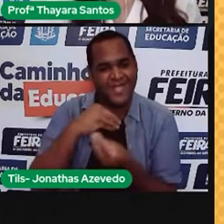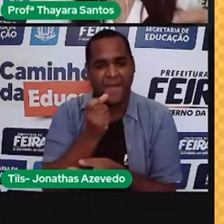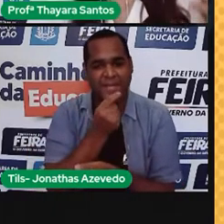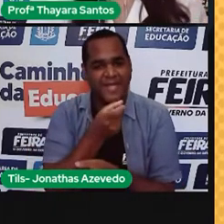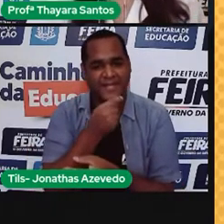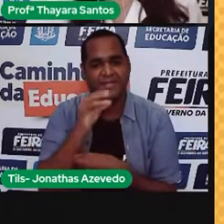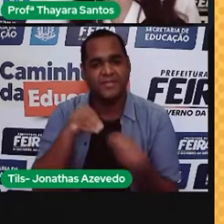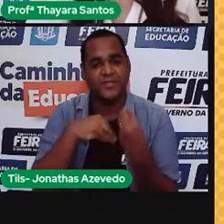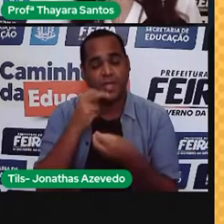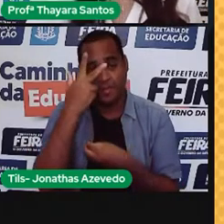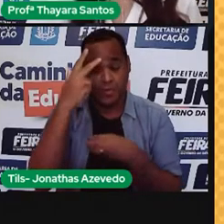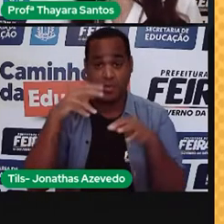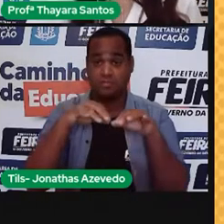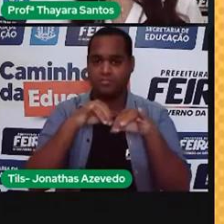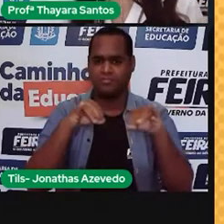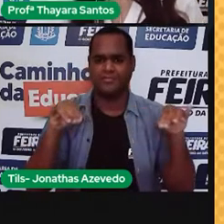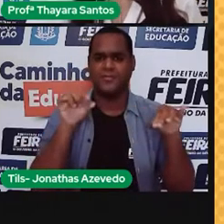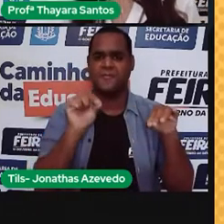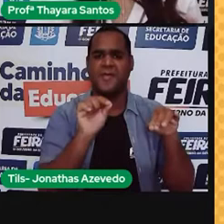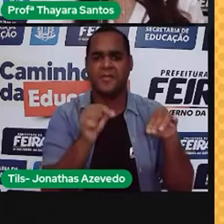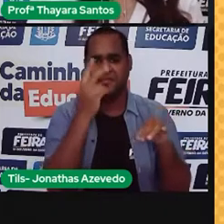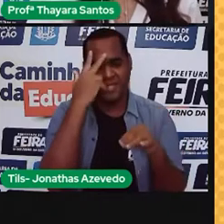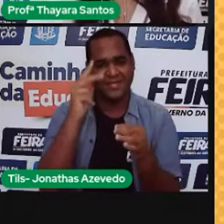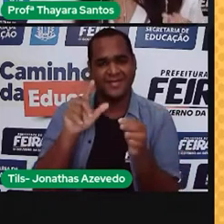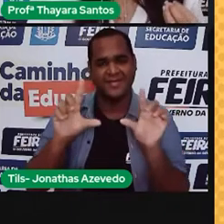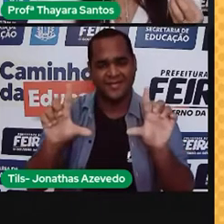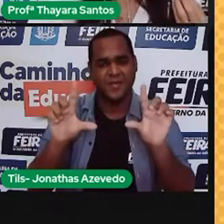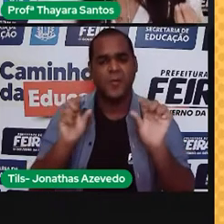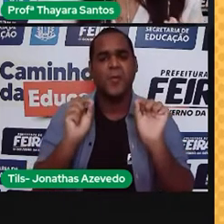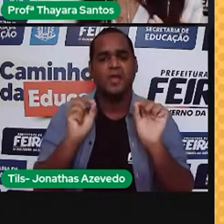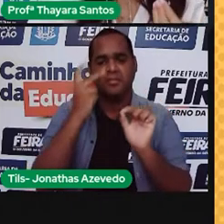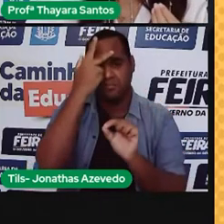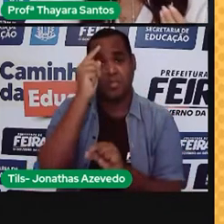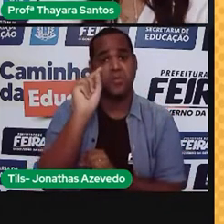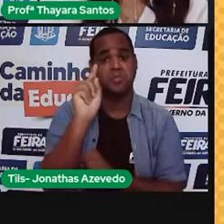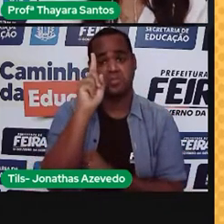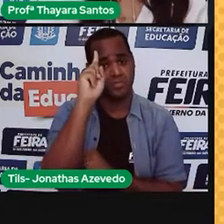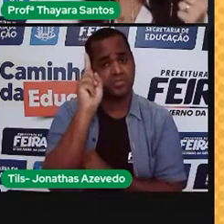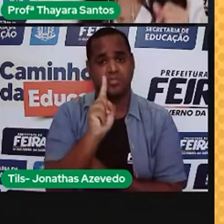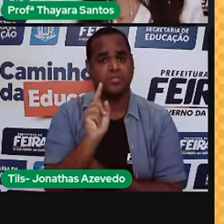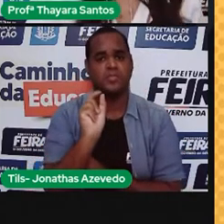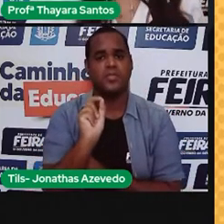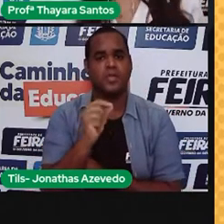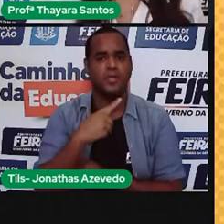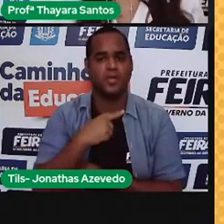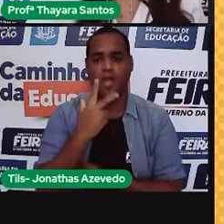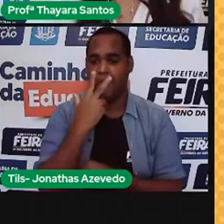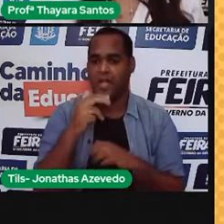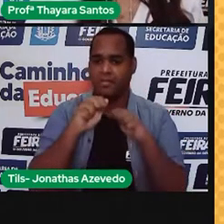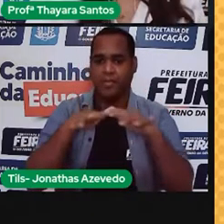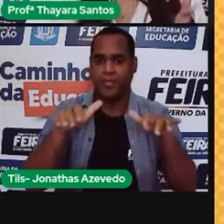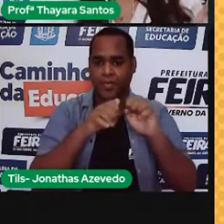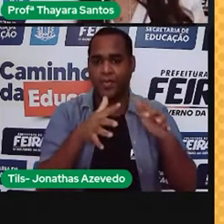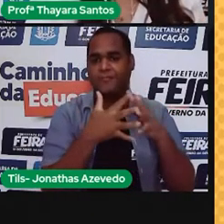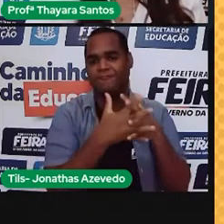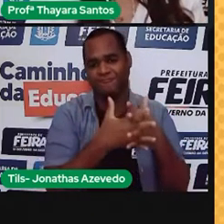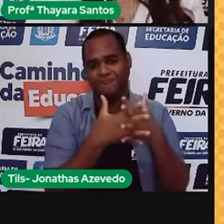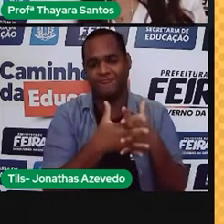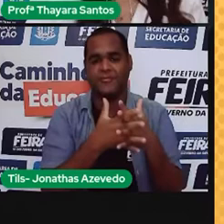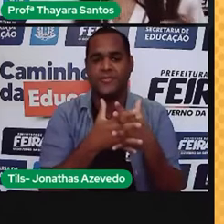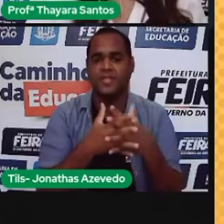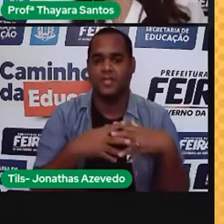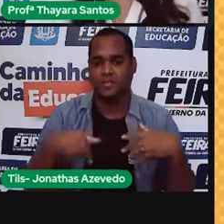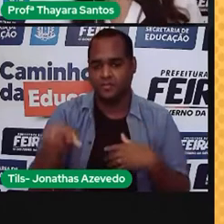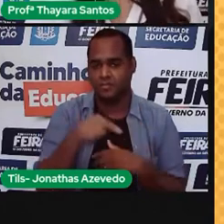se a pessoa que recebe aquela informação, aquela mensagem, não entende nesse tom de humor, acaba gerando confusão. E é o que a gente